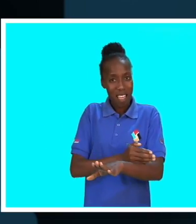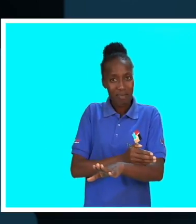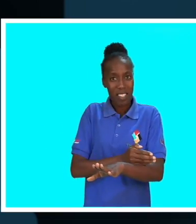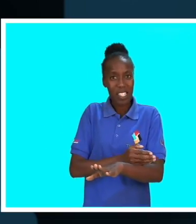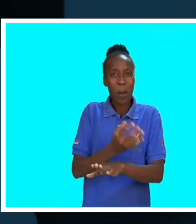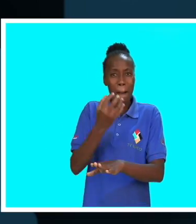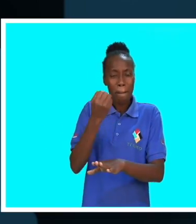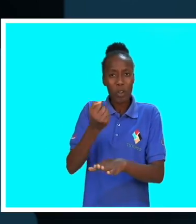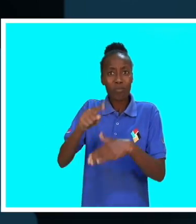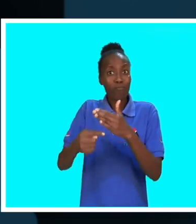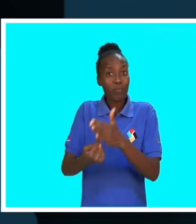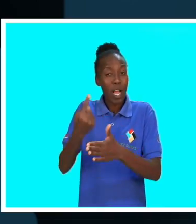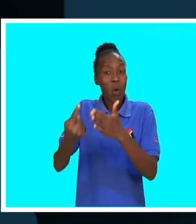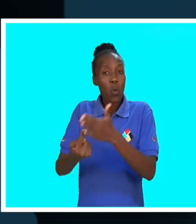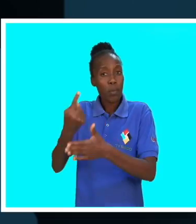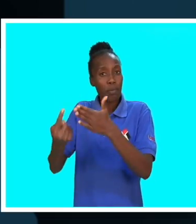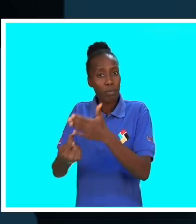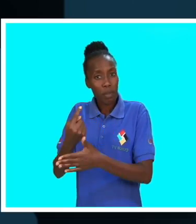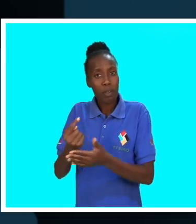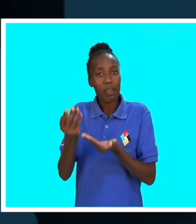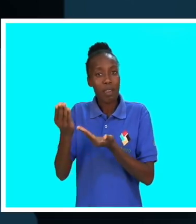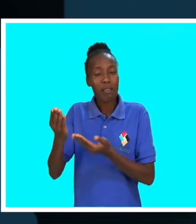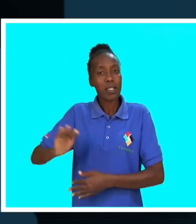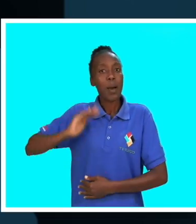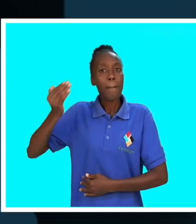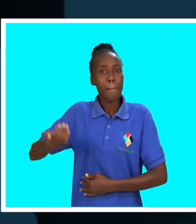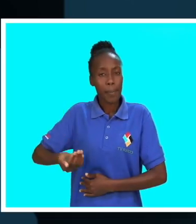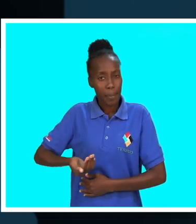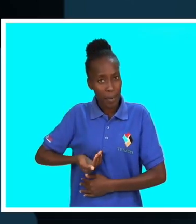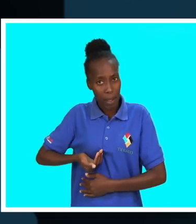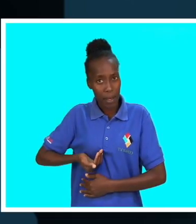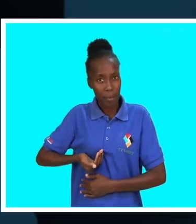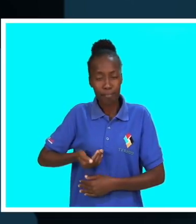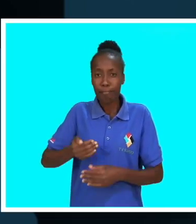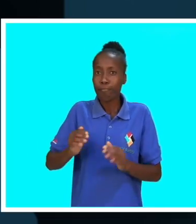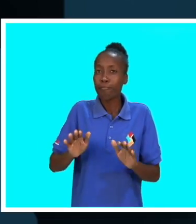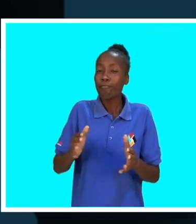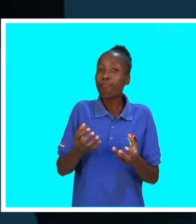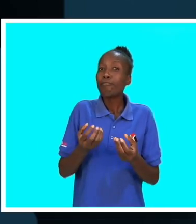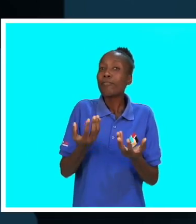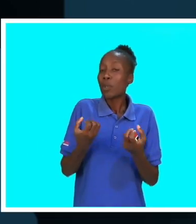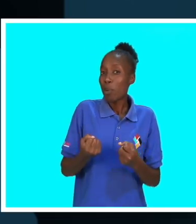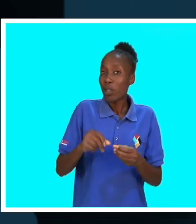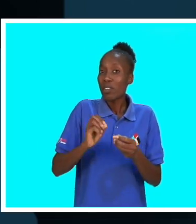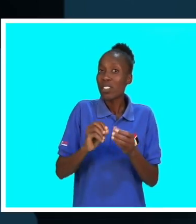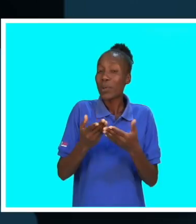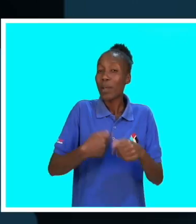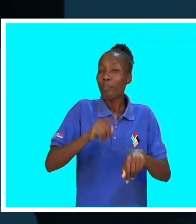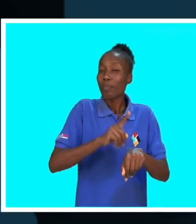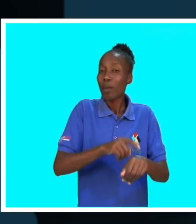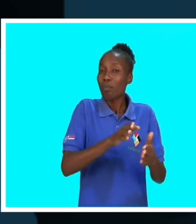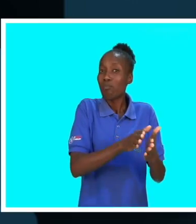que podem sugerir que esta mulher, num